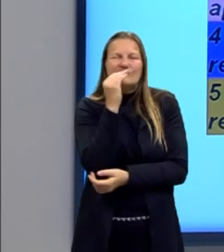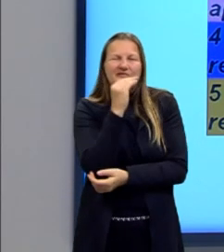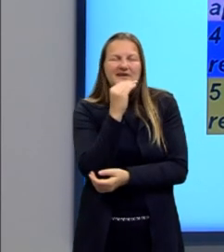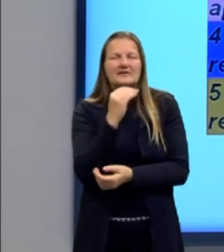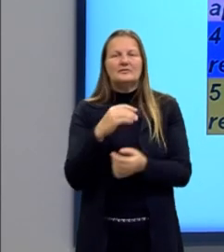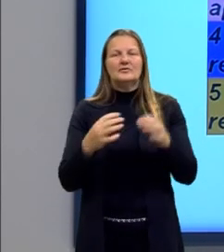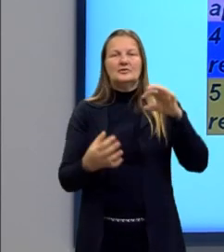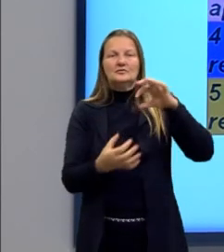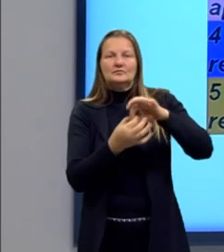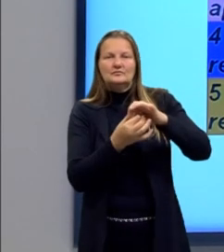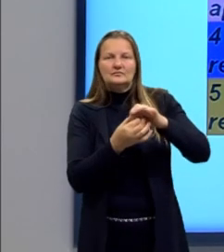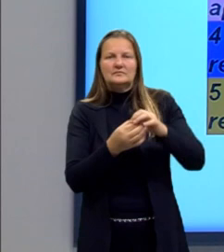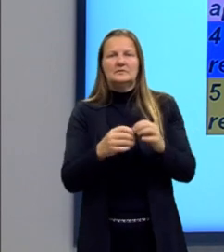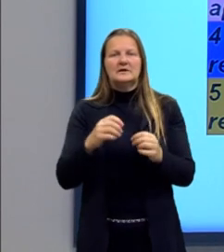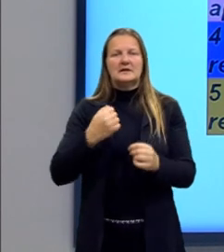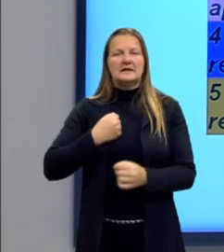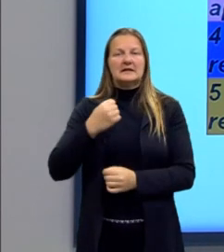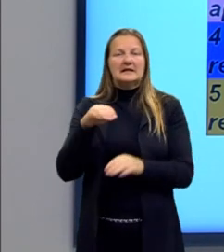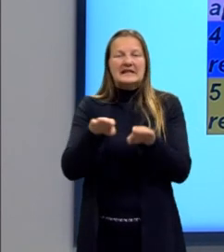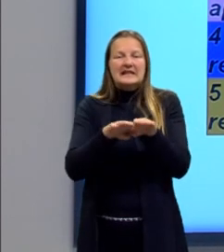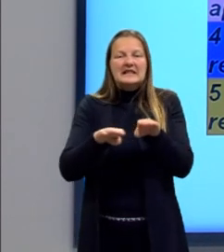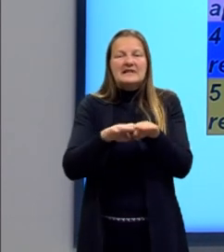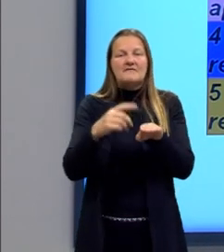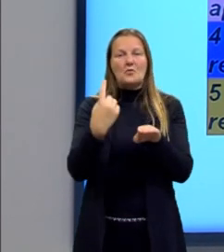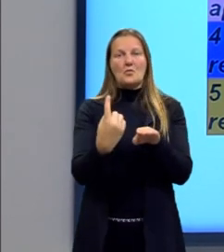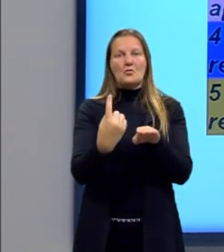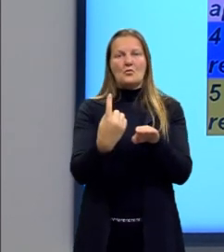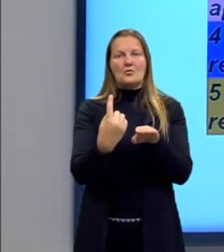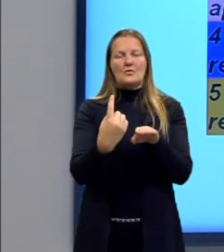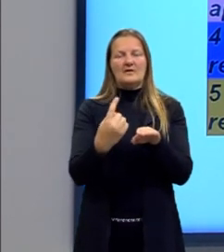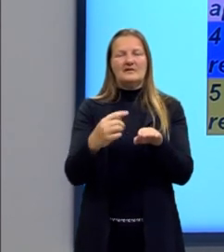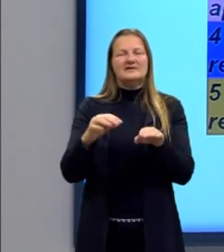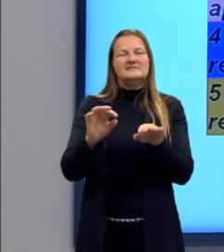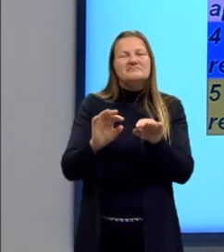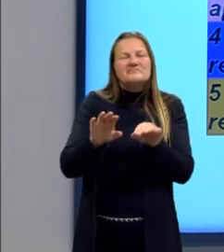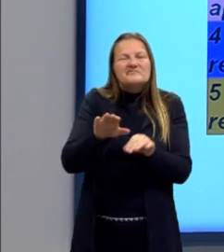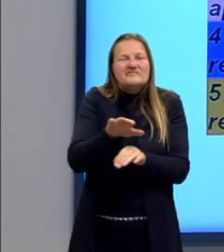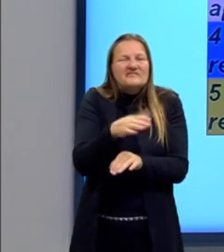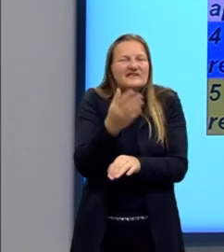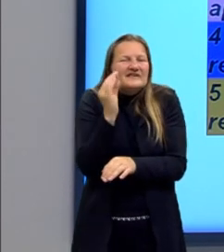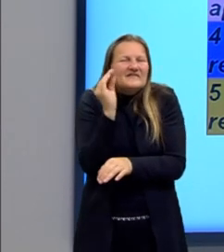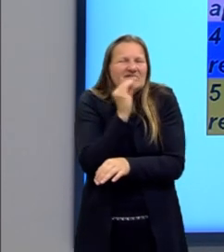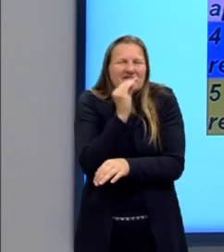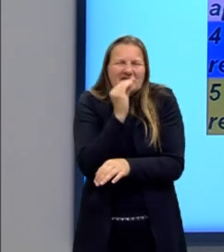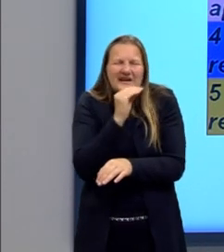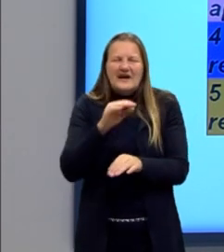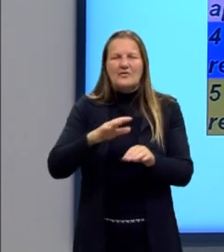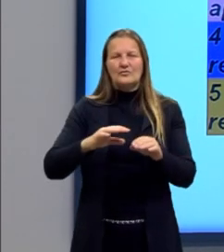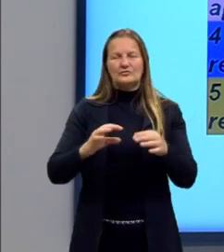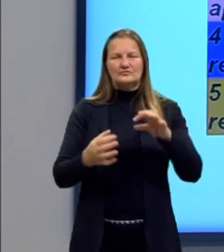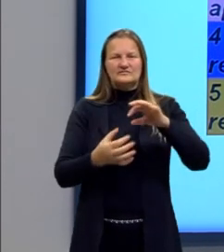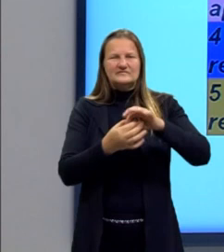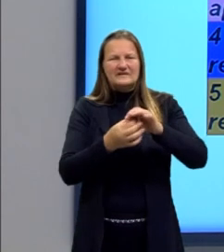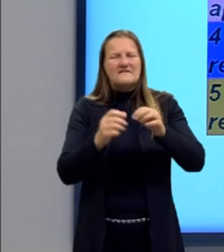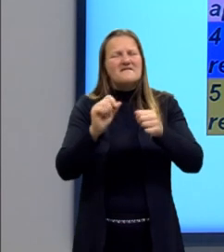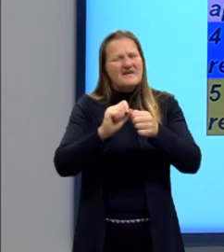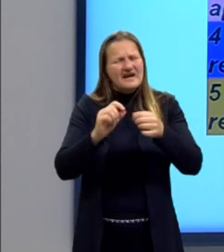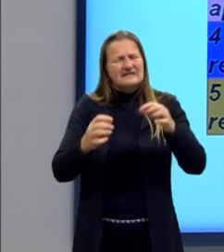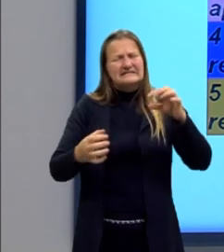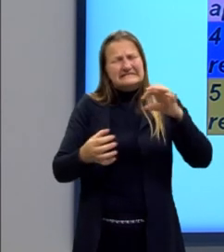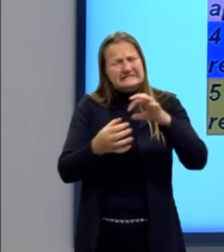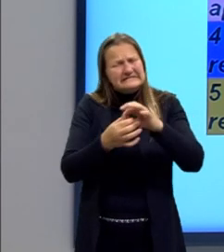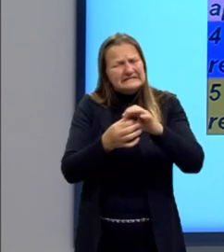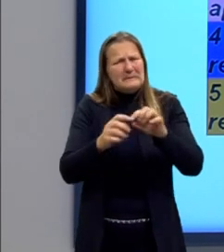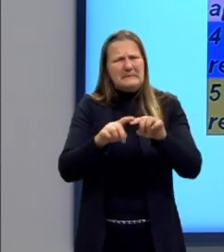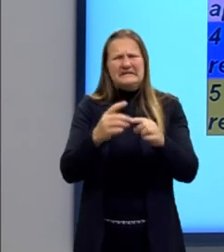eu estou dentro do nível 1. Estou articulando, mas estou articulando de forma precária. Dá para entender que elas estão ligadas,